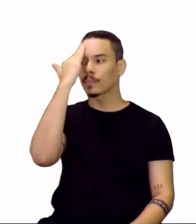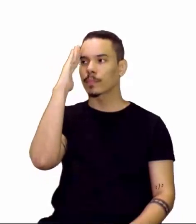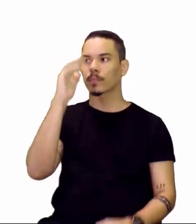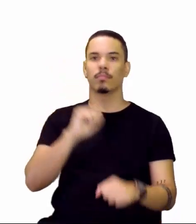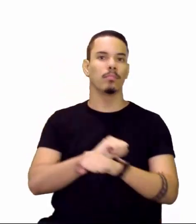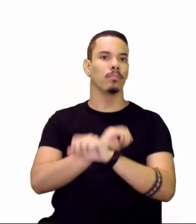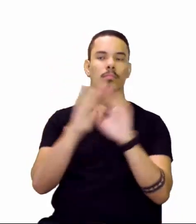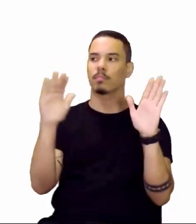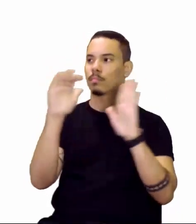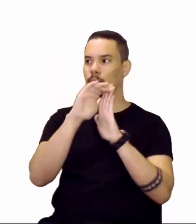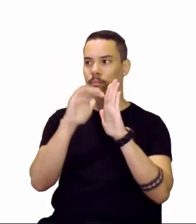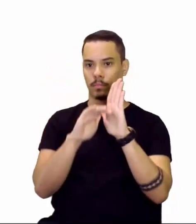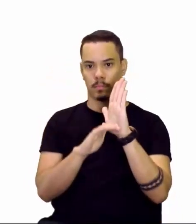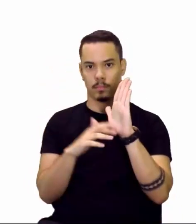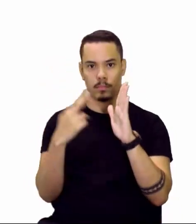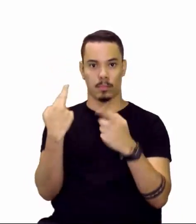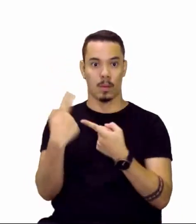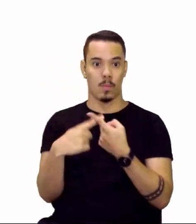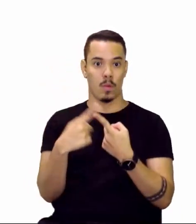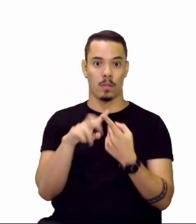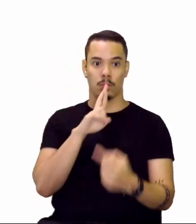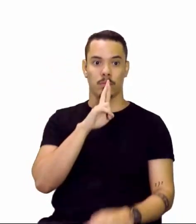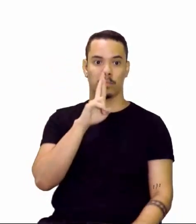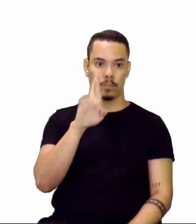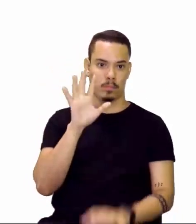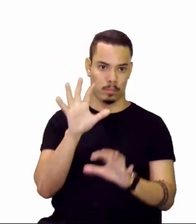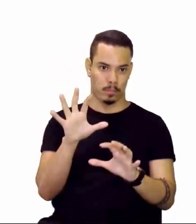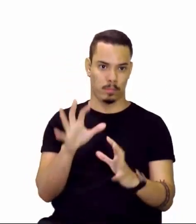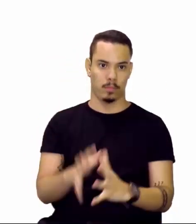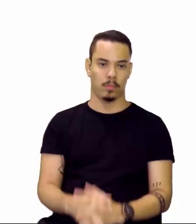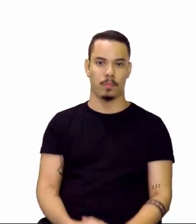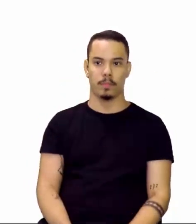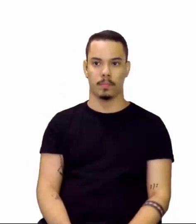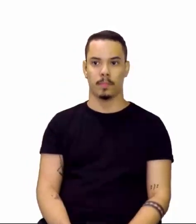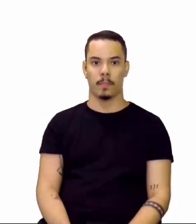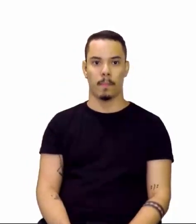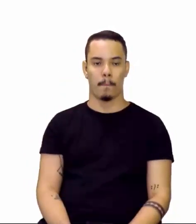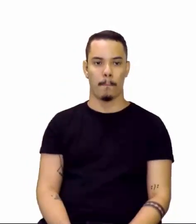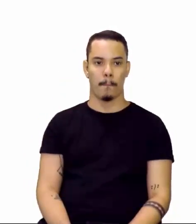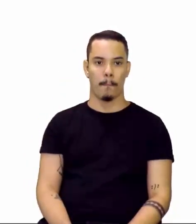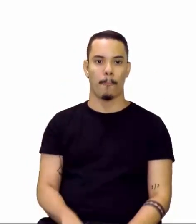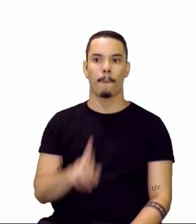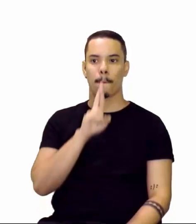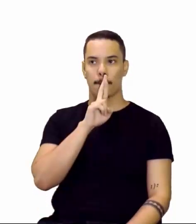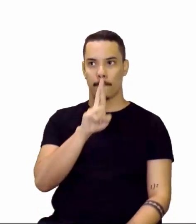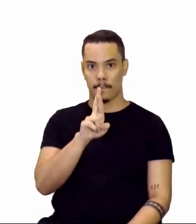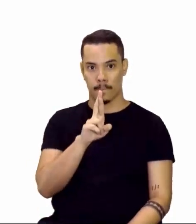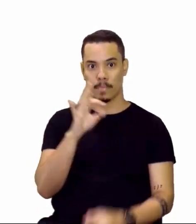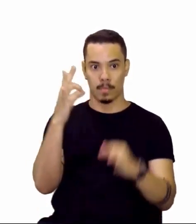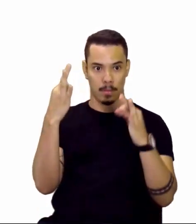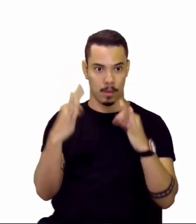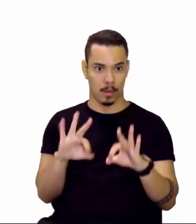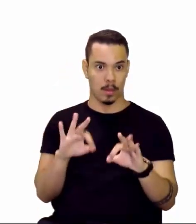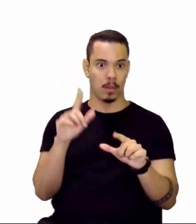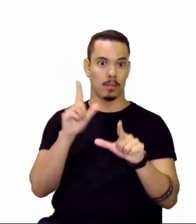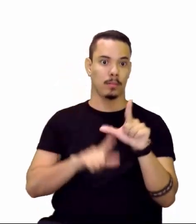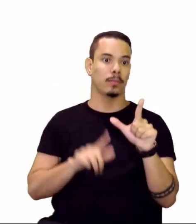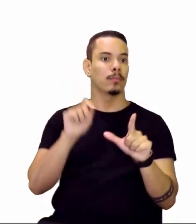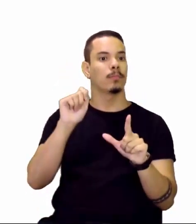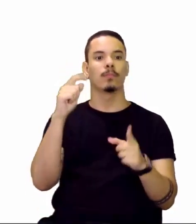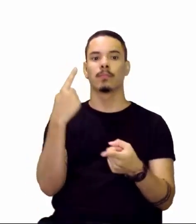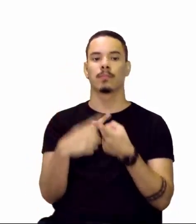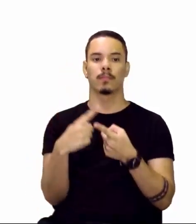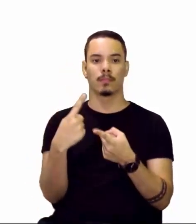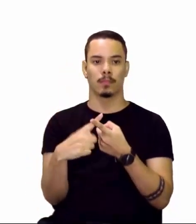porque a resposta certa foi a letra A. Vamos lá? A resposta certa foi a letra A,